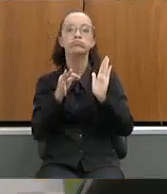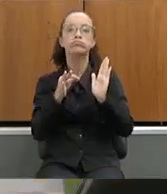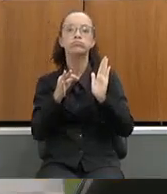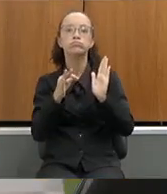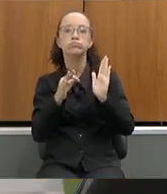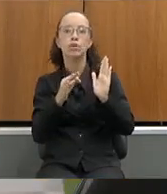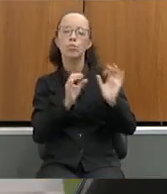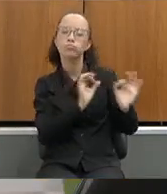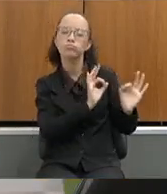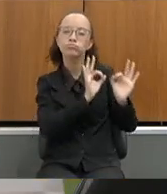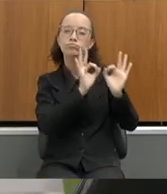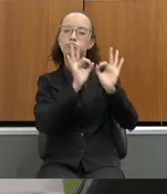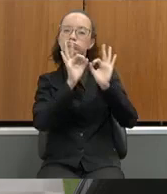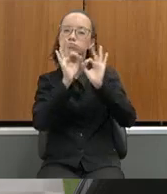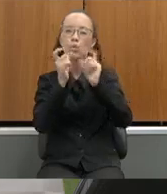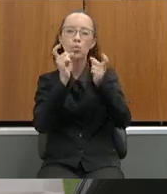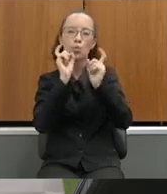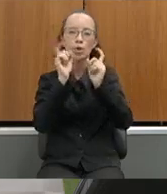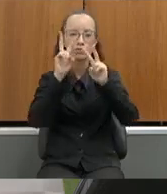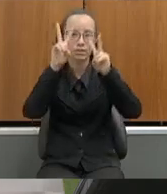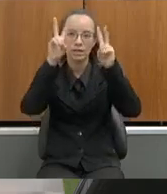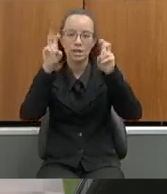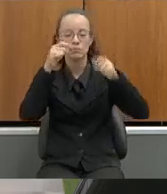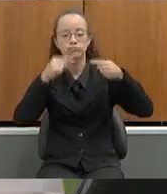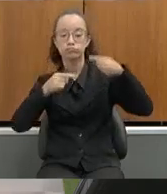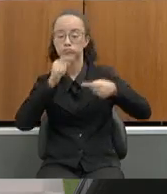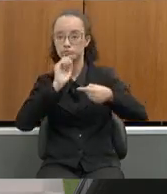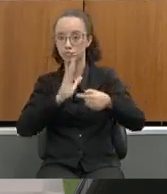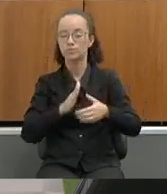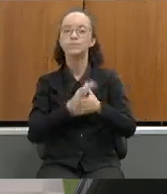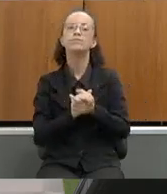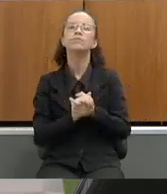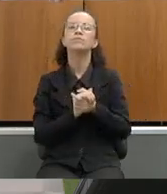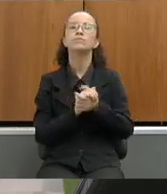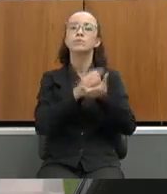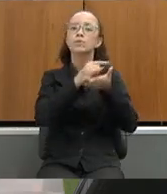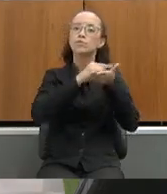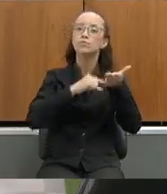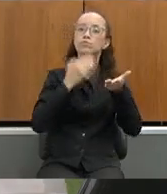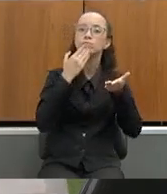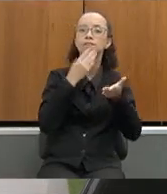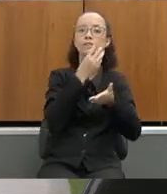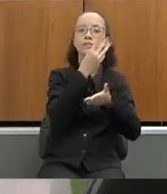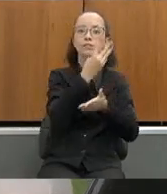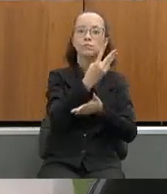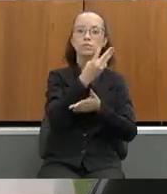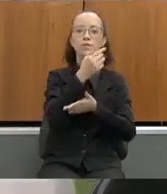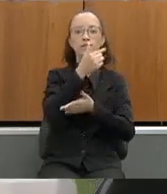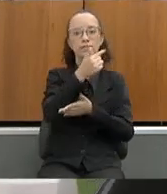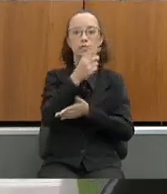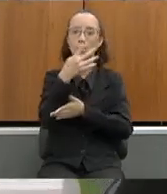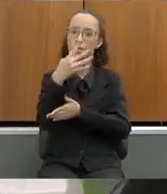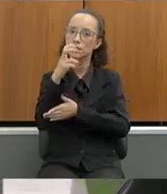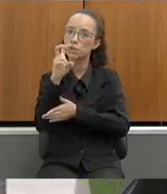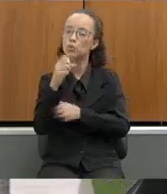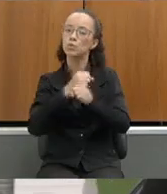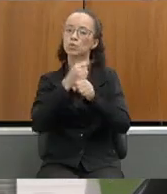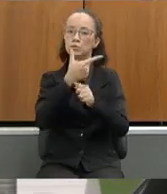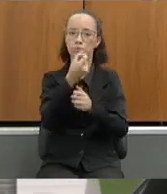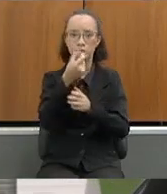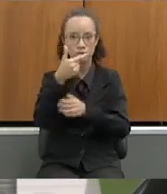decorrer da reunião durante o tema debatido requerimento de comissão 3.745 de 2022